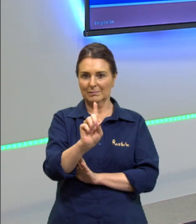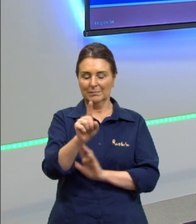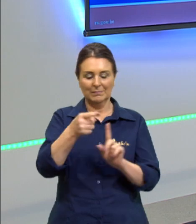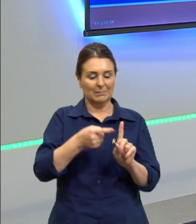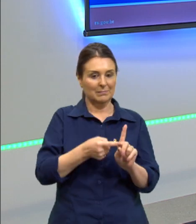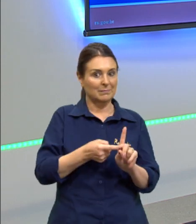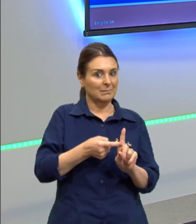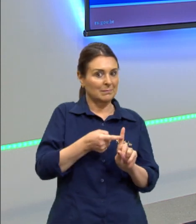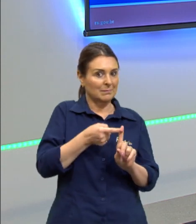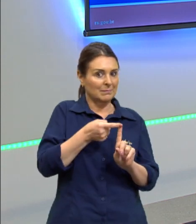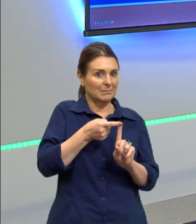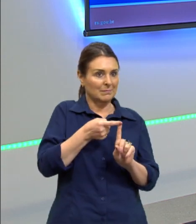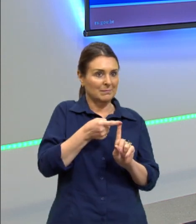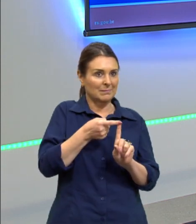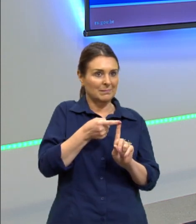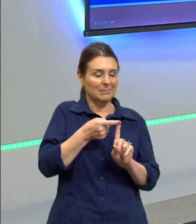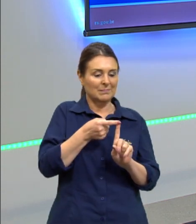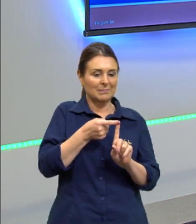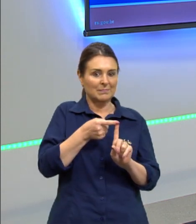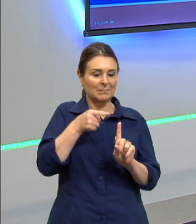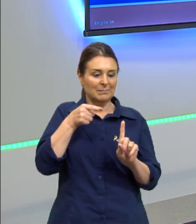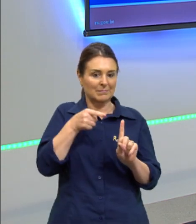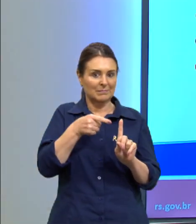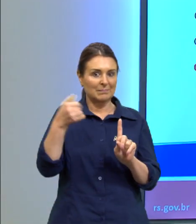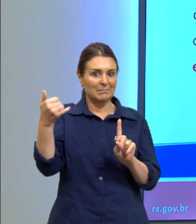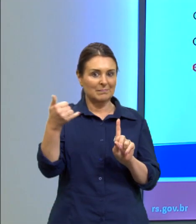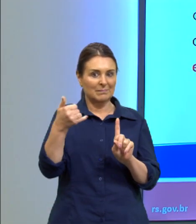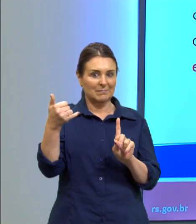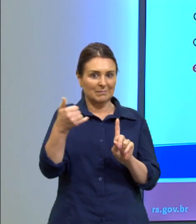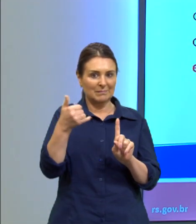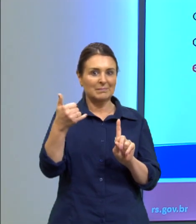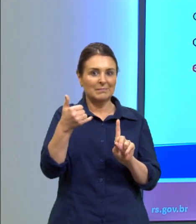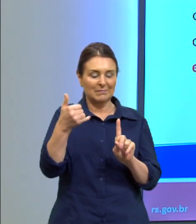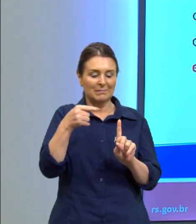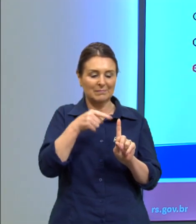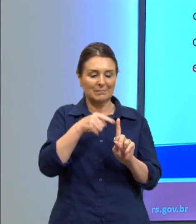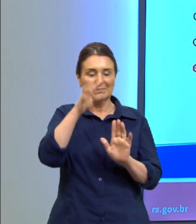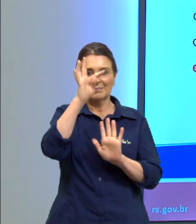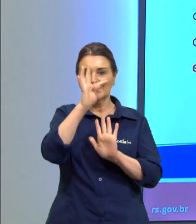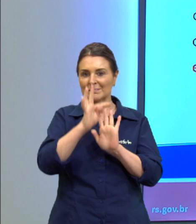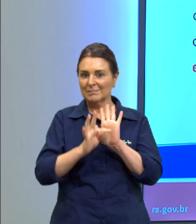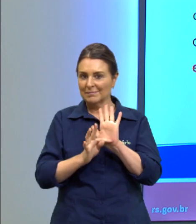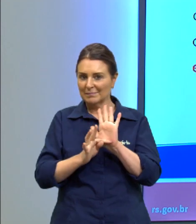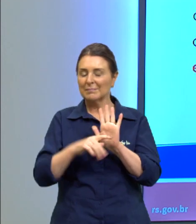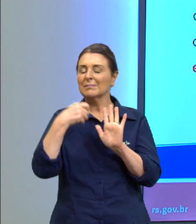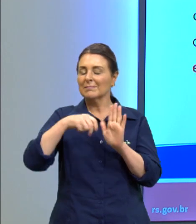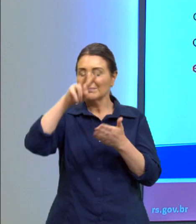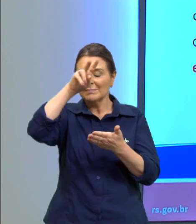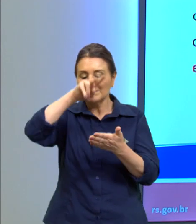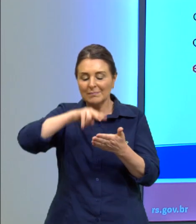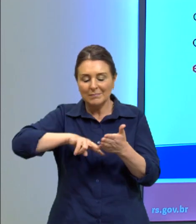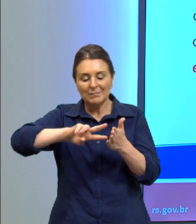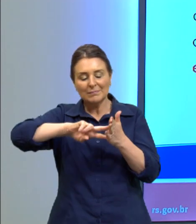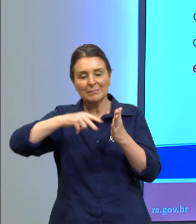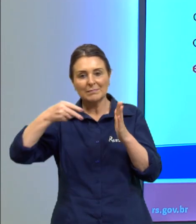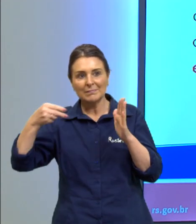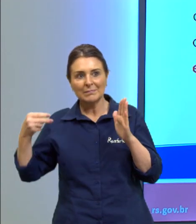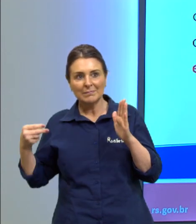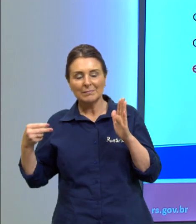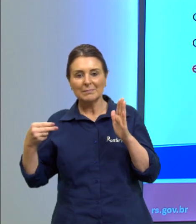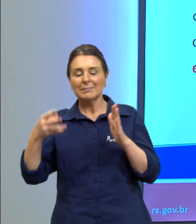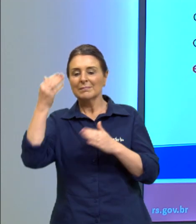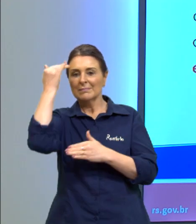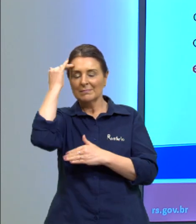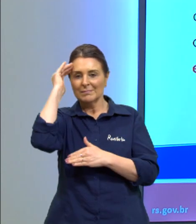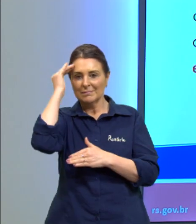termômetro tá onde as informações estavam contidas ali no texto que a gente precisava ler traduzir né e já